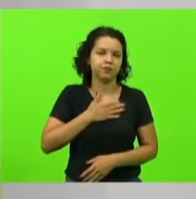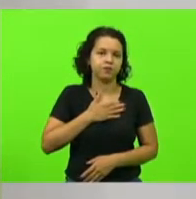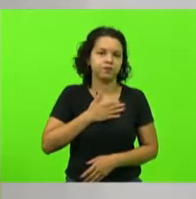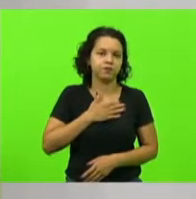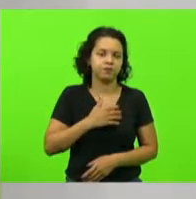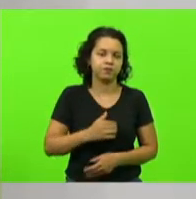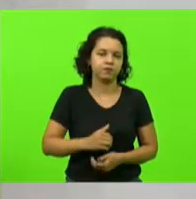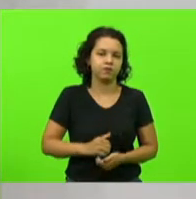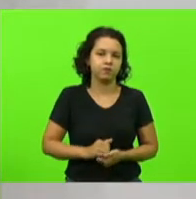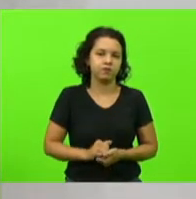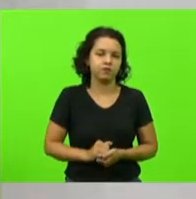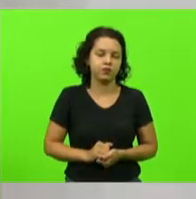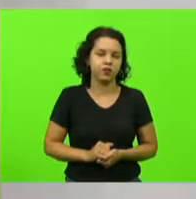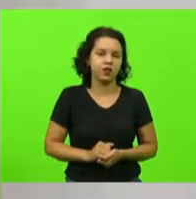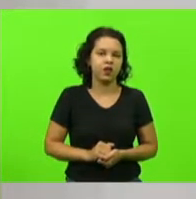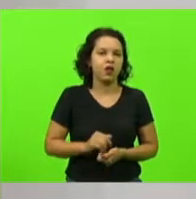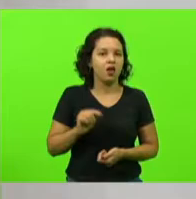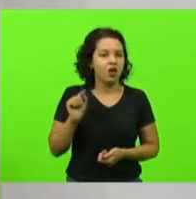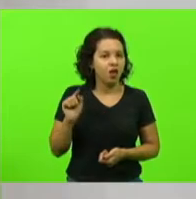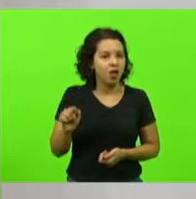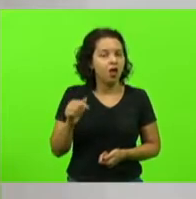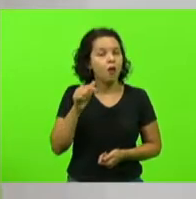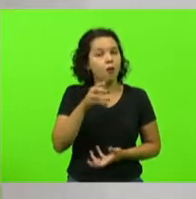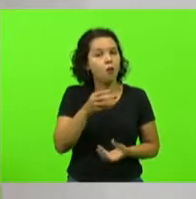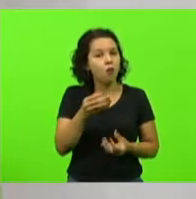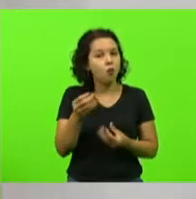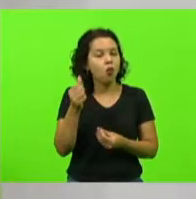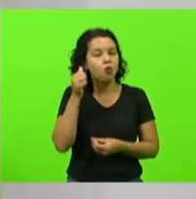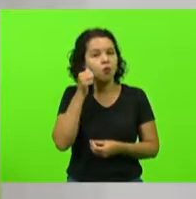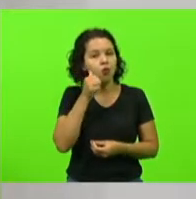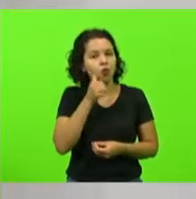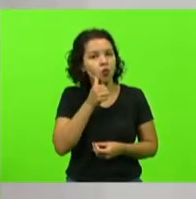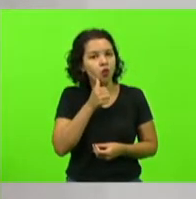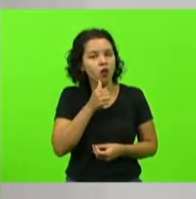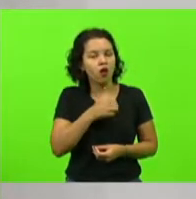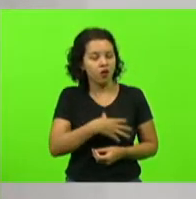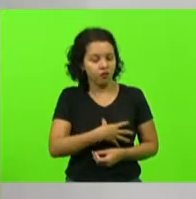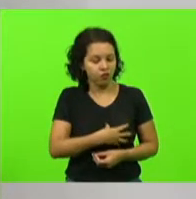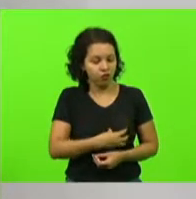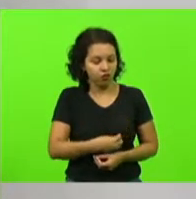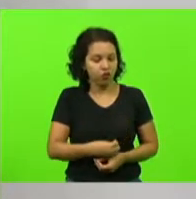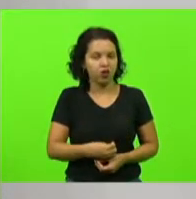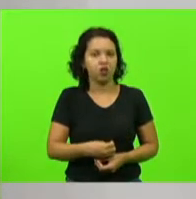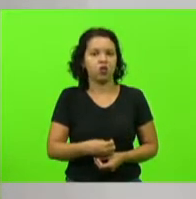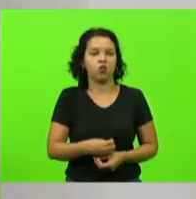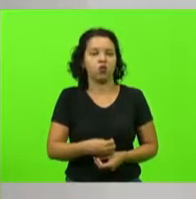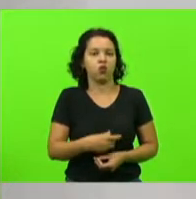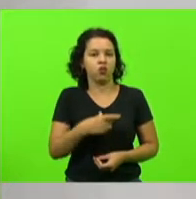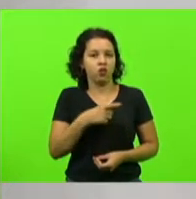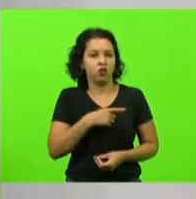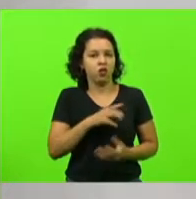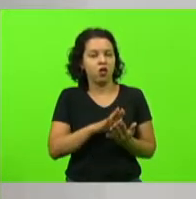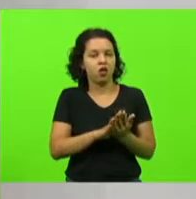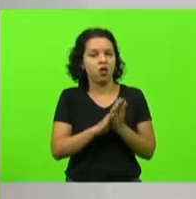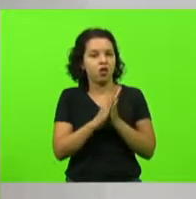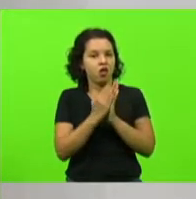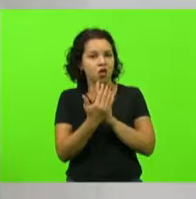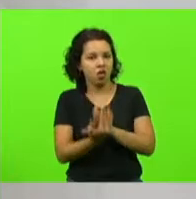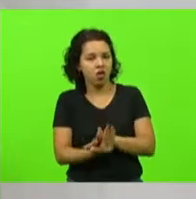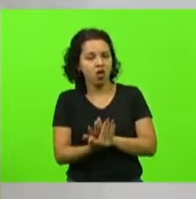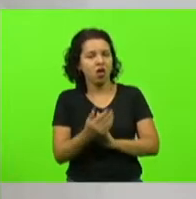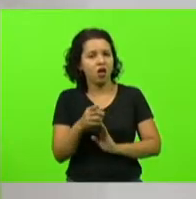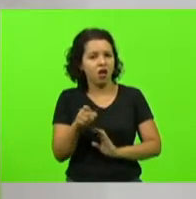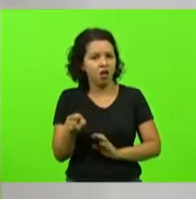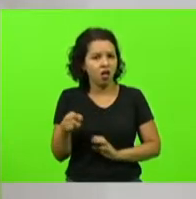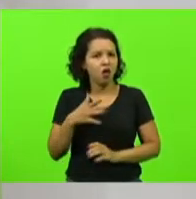será que as mulheres que têm filhos trans gostariam de estar o tempo